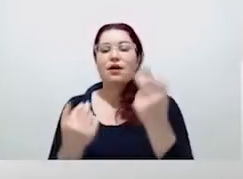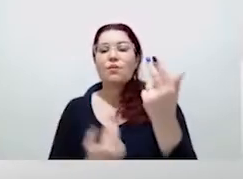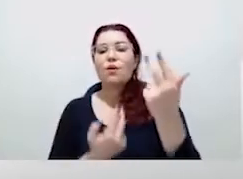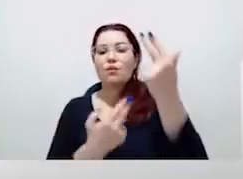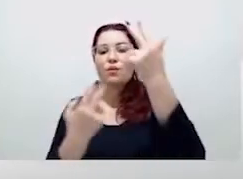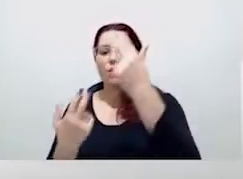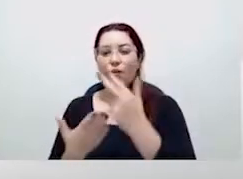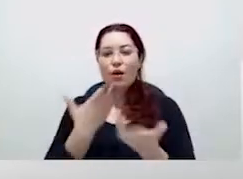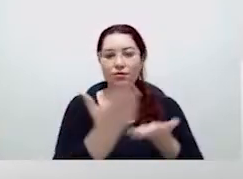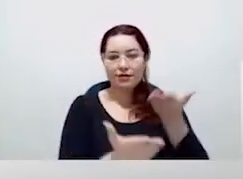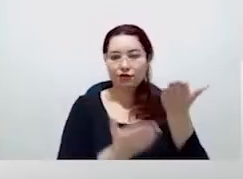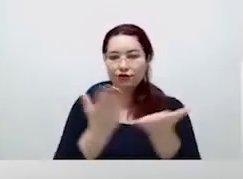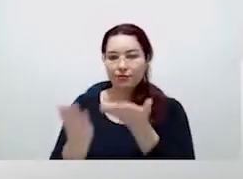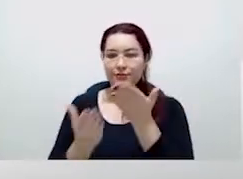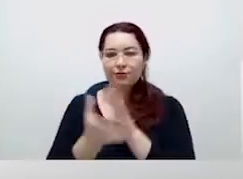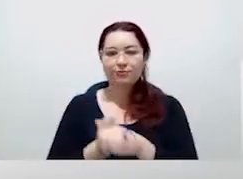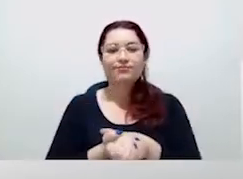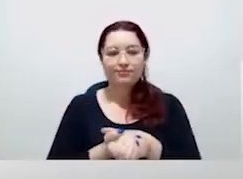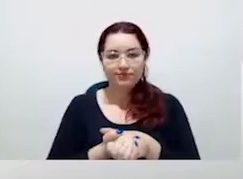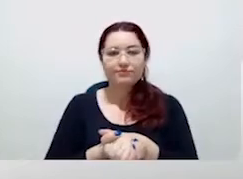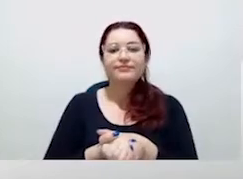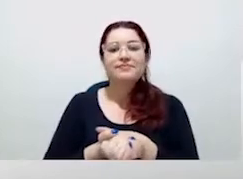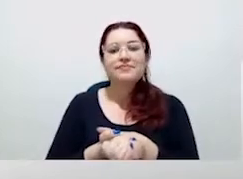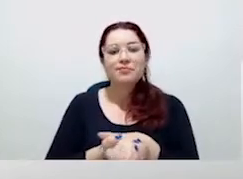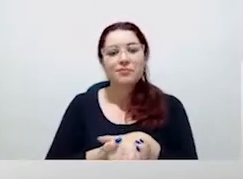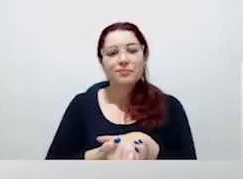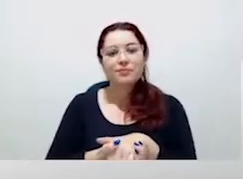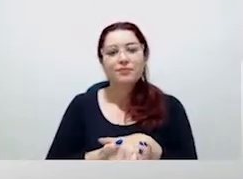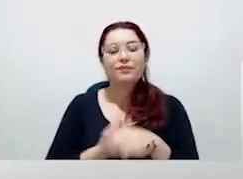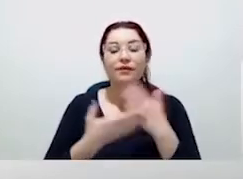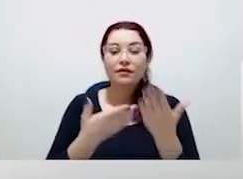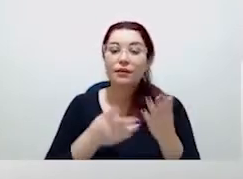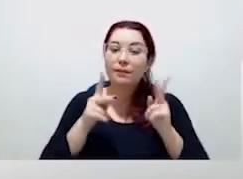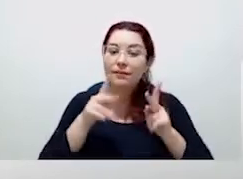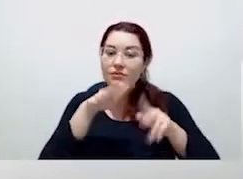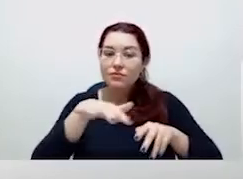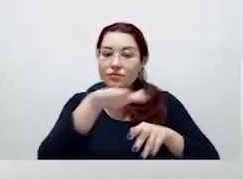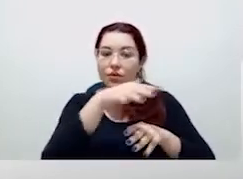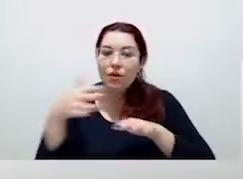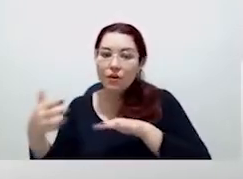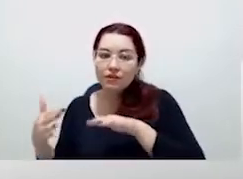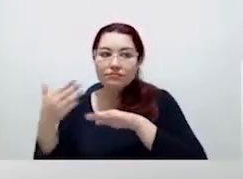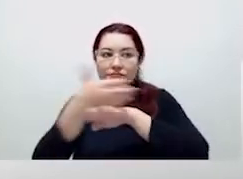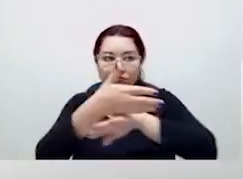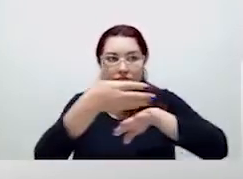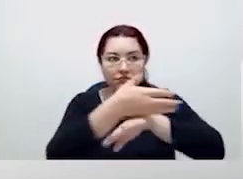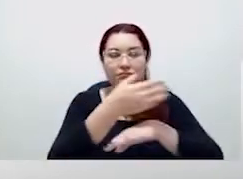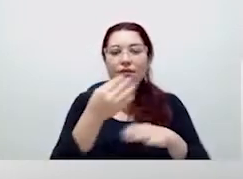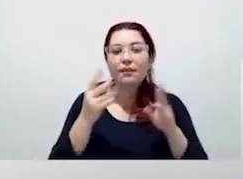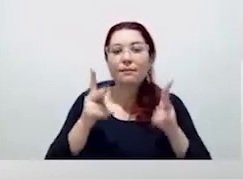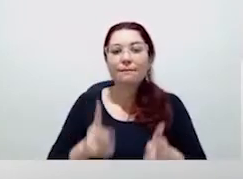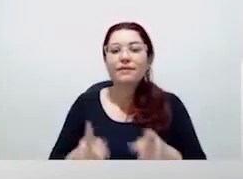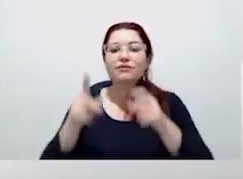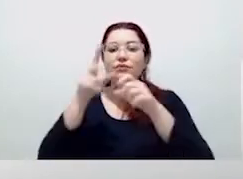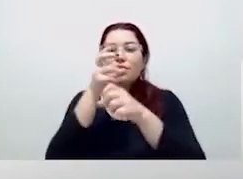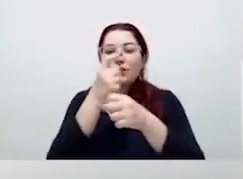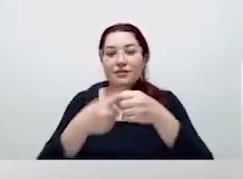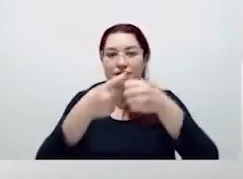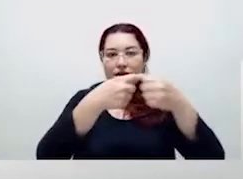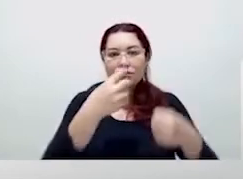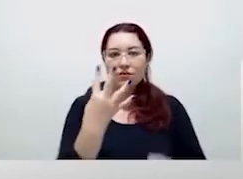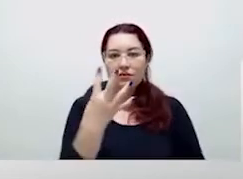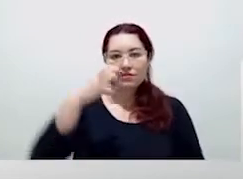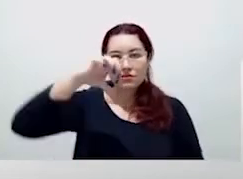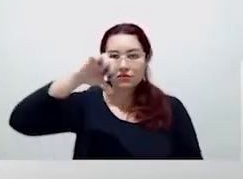organizamos nessa forma. De acordo com o número de pessoas atendidas, os 497 municípios serão contemplados com a